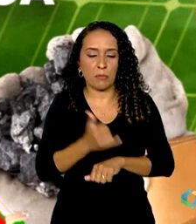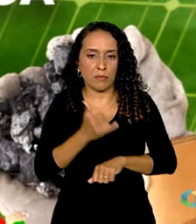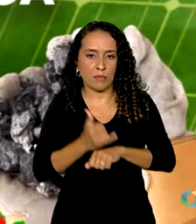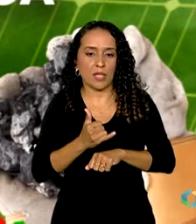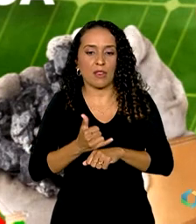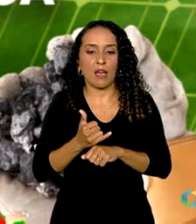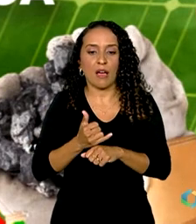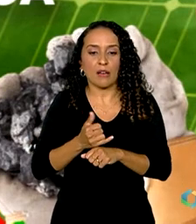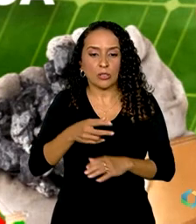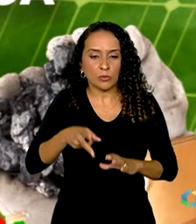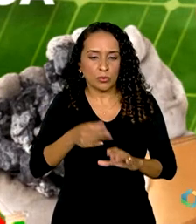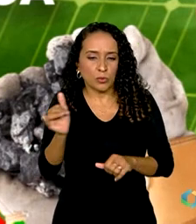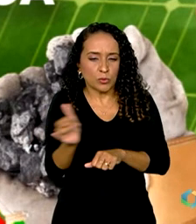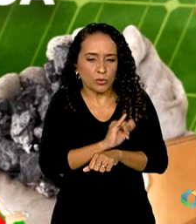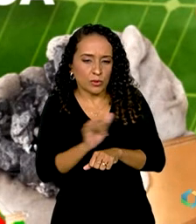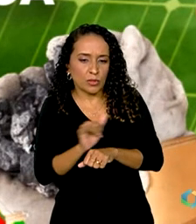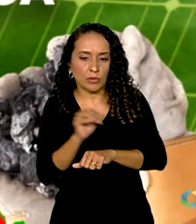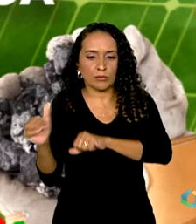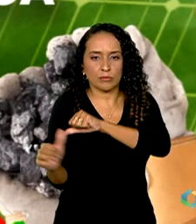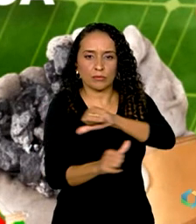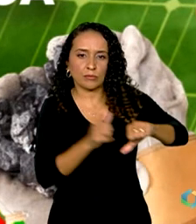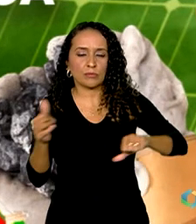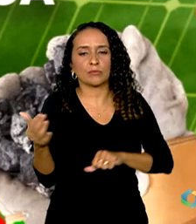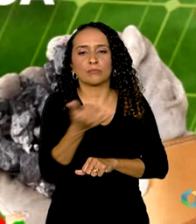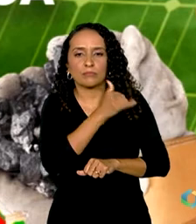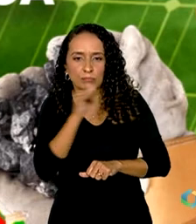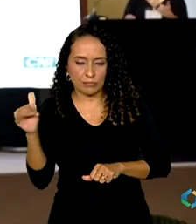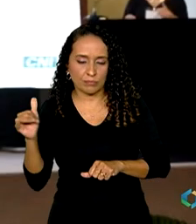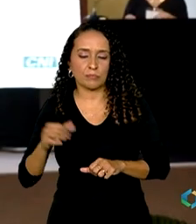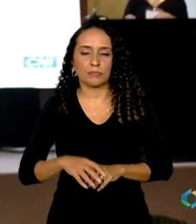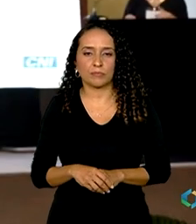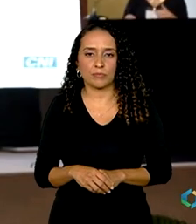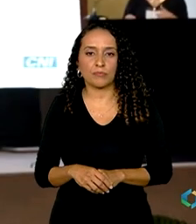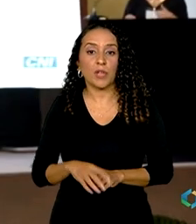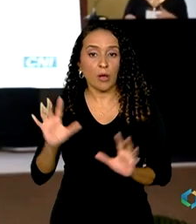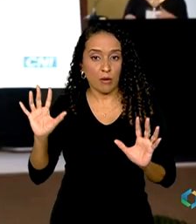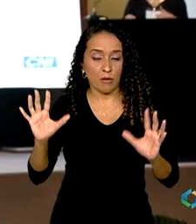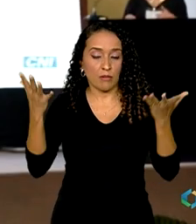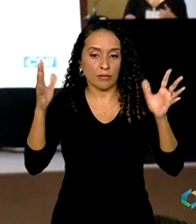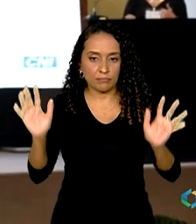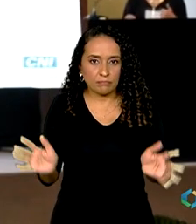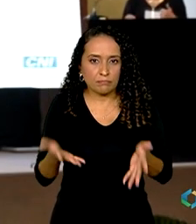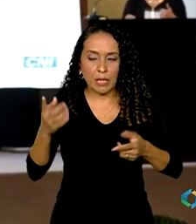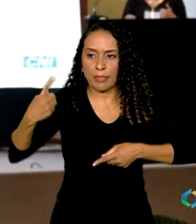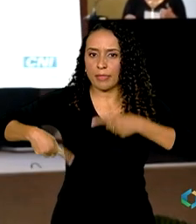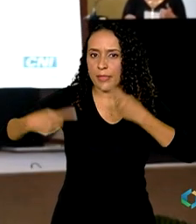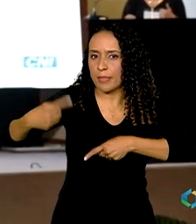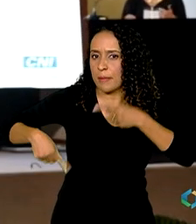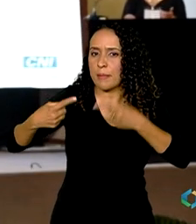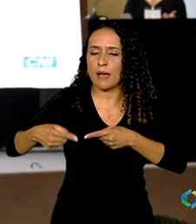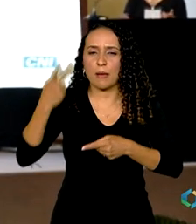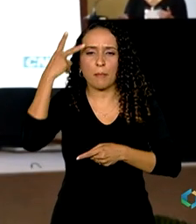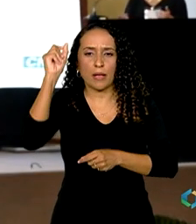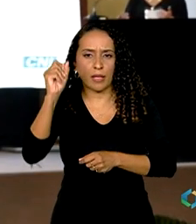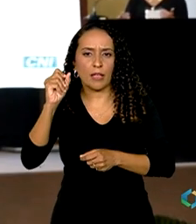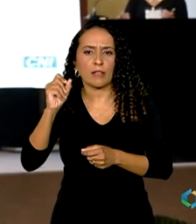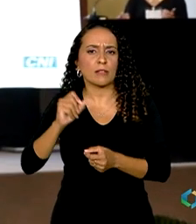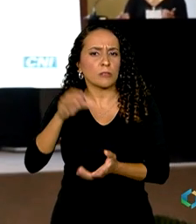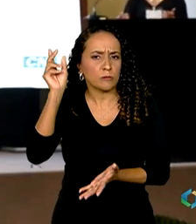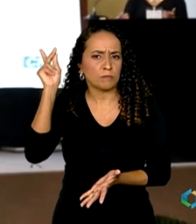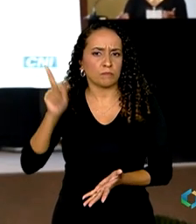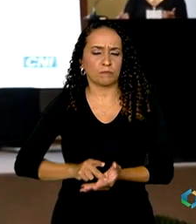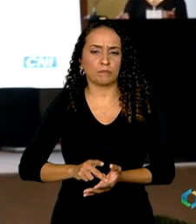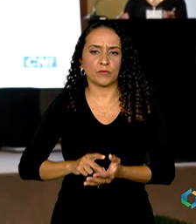Minerais Estratégicos para a Transição Energética. O evento promoveu o debate para consolidar o